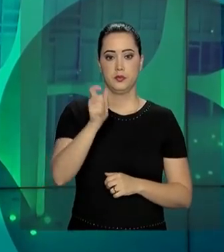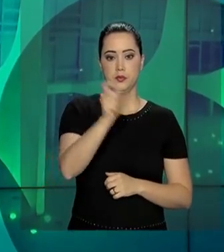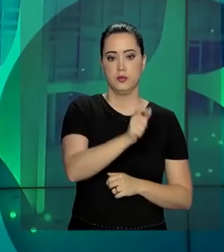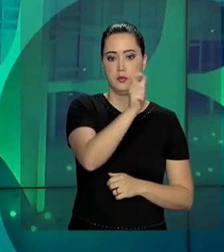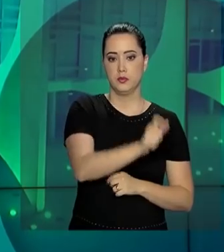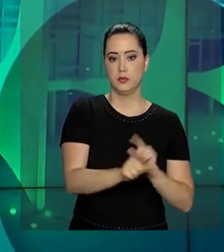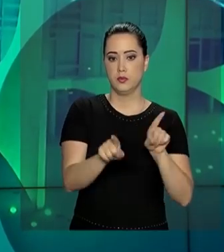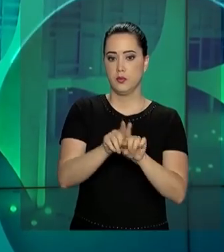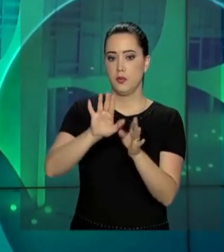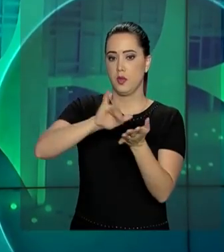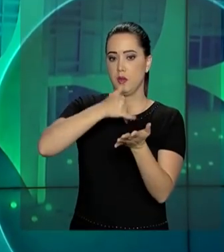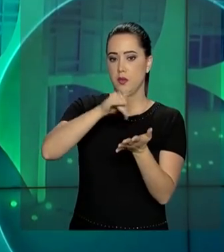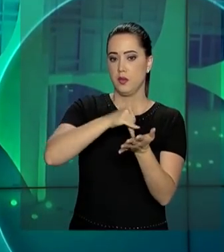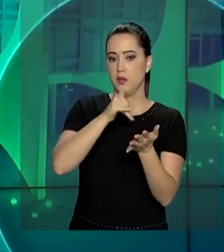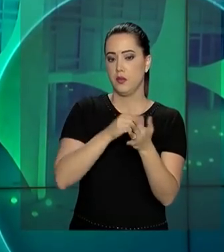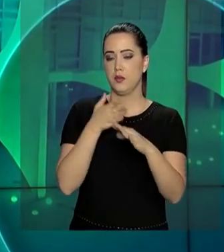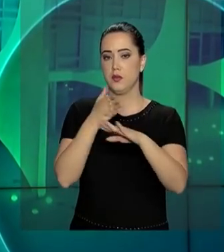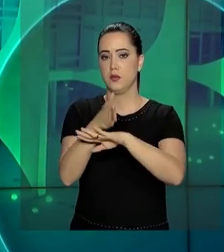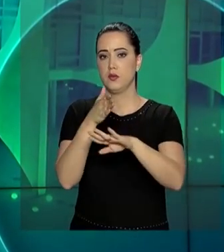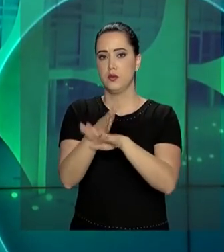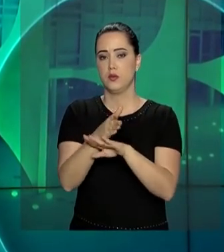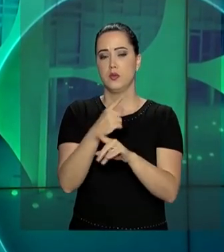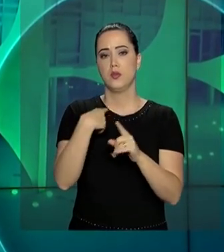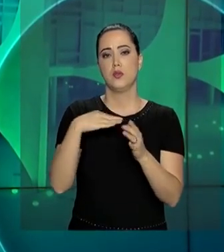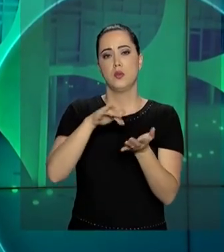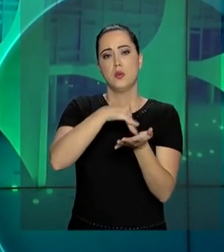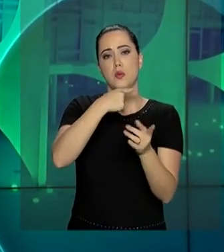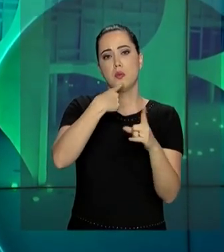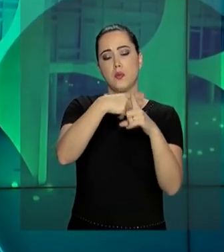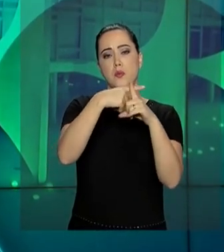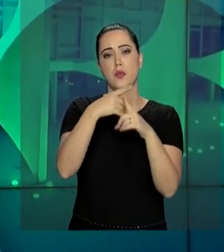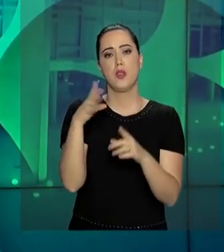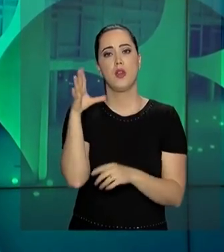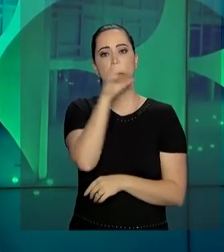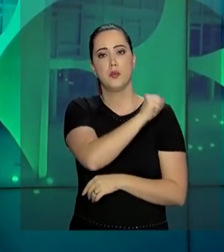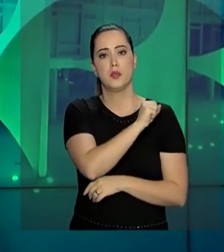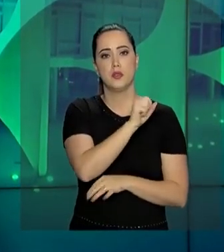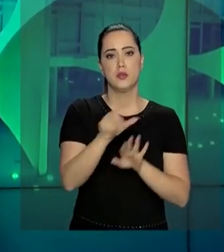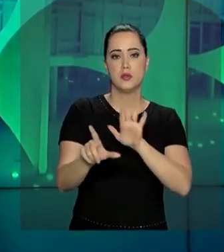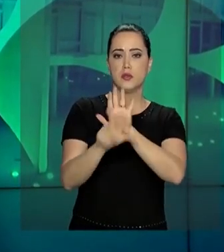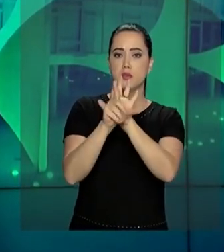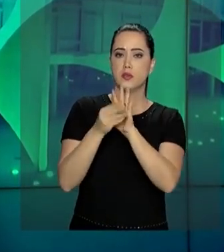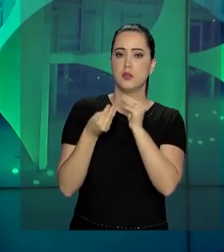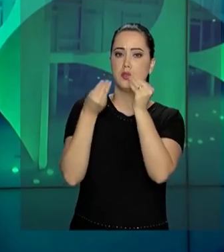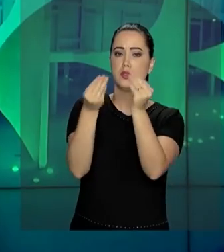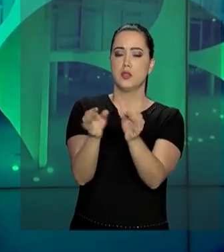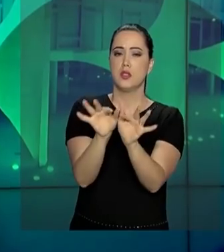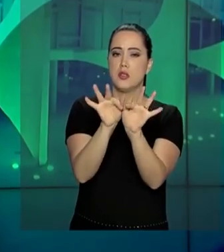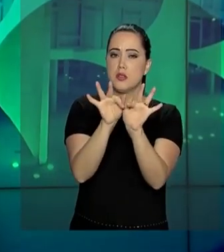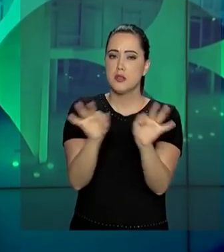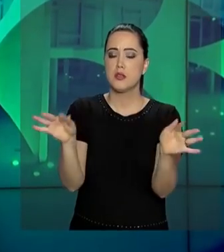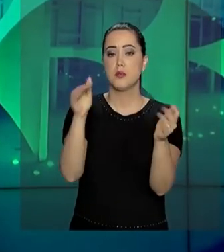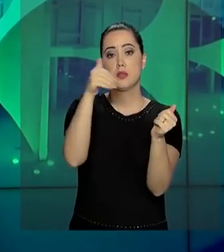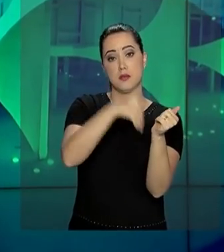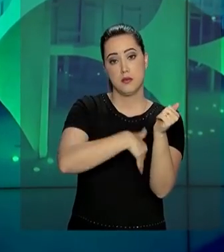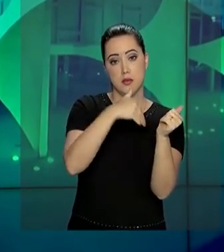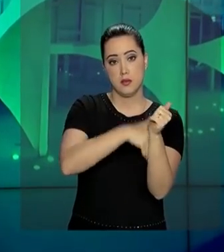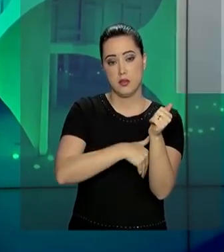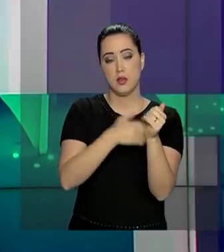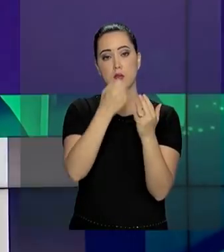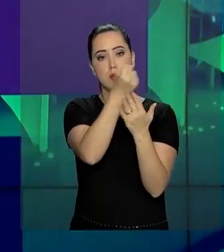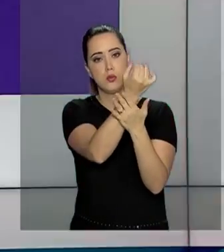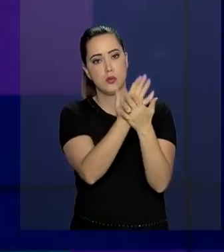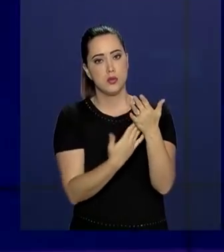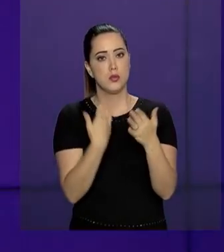as pessoas e empresas vão entrar no cadastro positivo automaticamente. A lei garante o sigilo de dados como